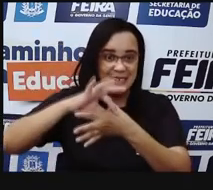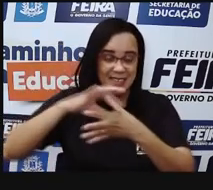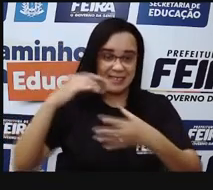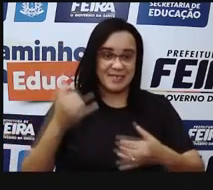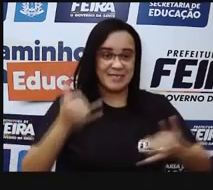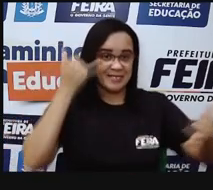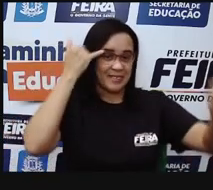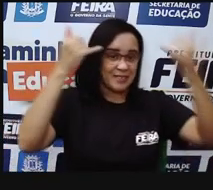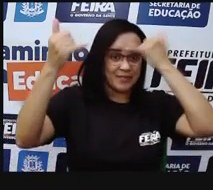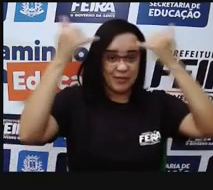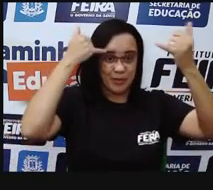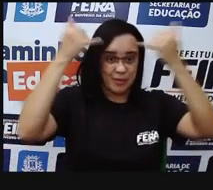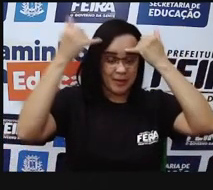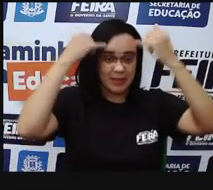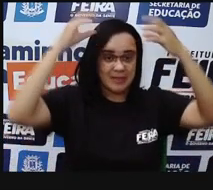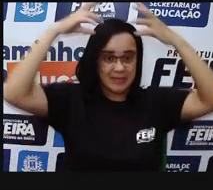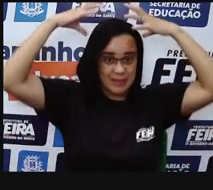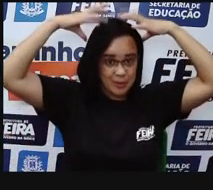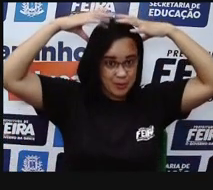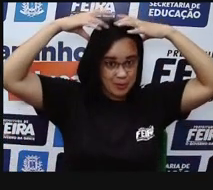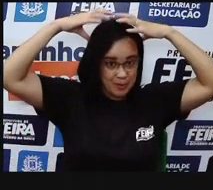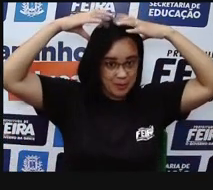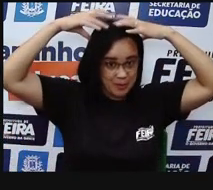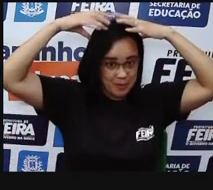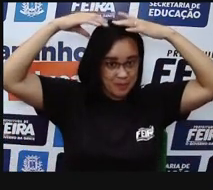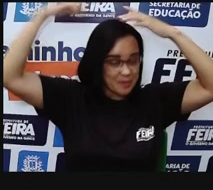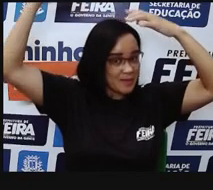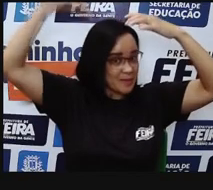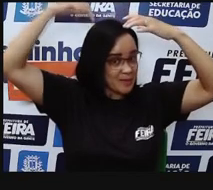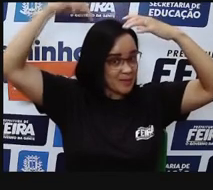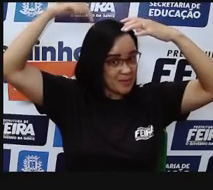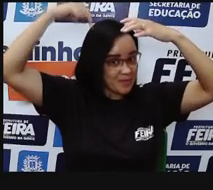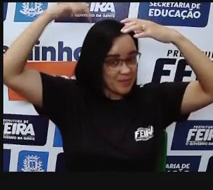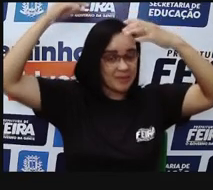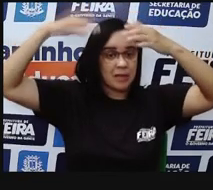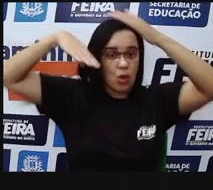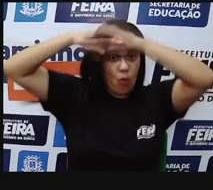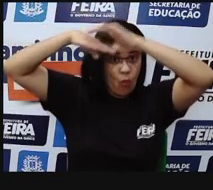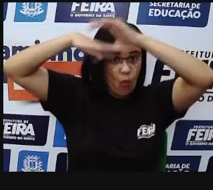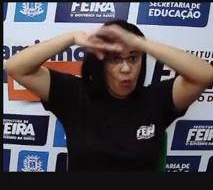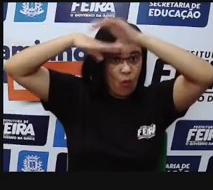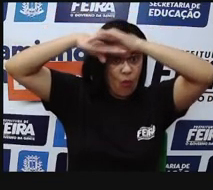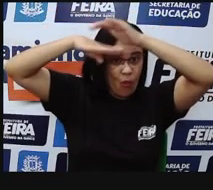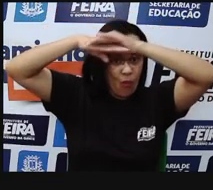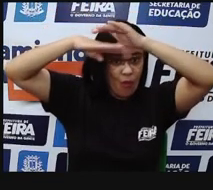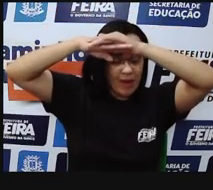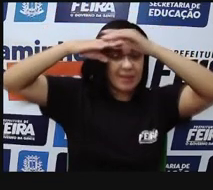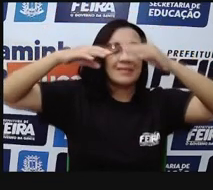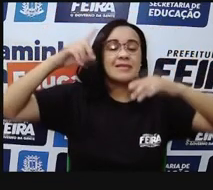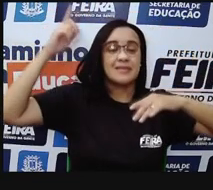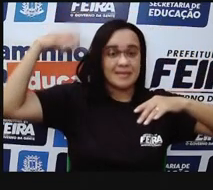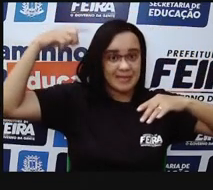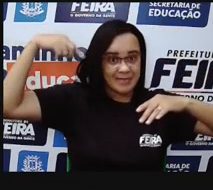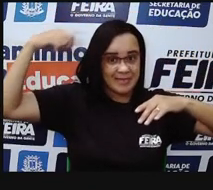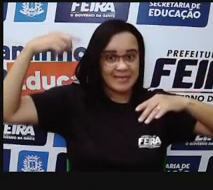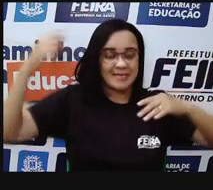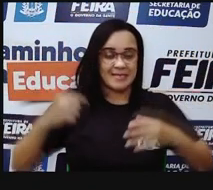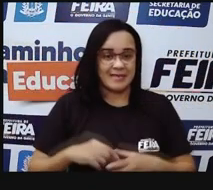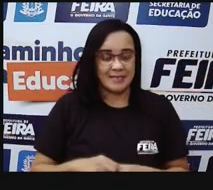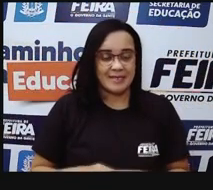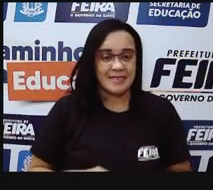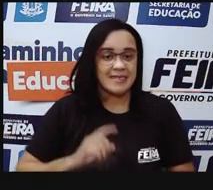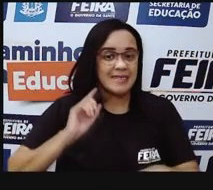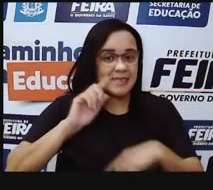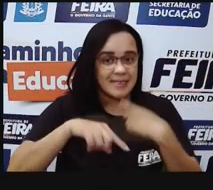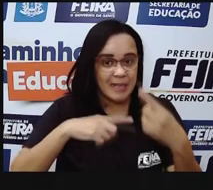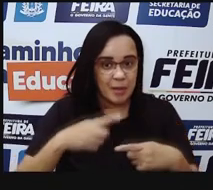E no bulbo opativo, essa informação vai ser encaminada, né? Quando a gente enche elétrica para o nosso meio opativo,